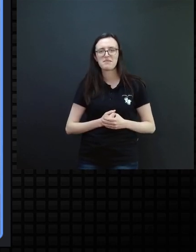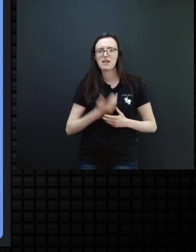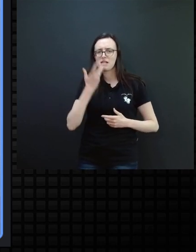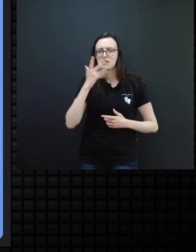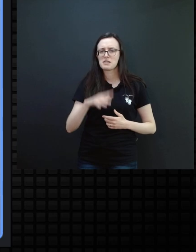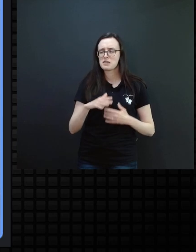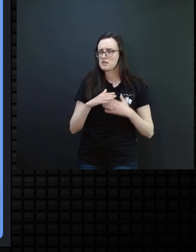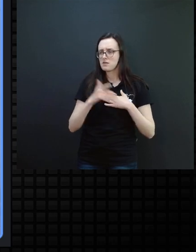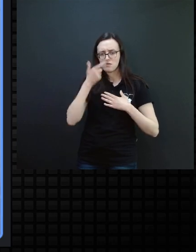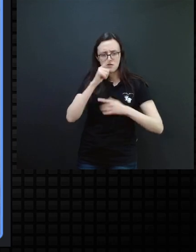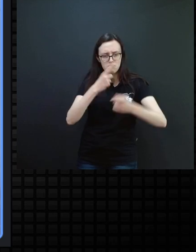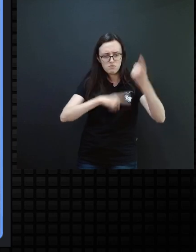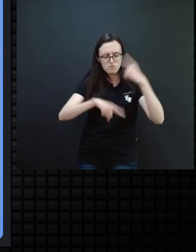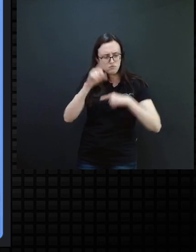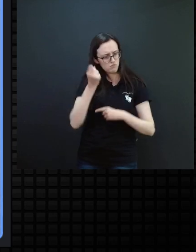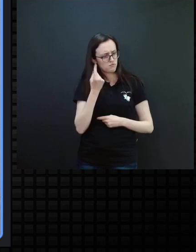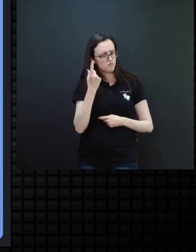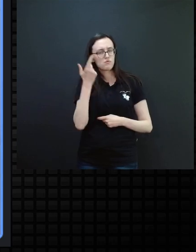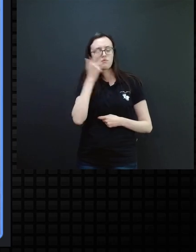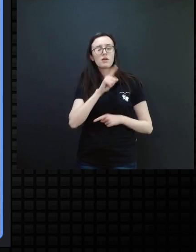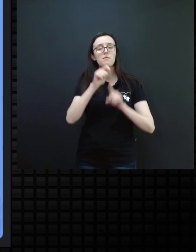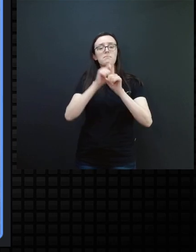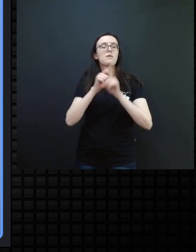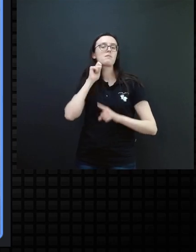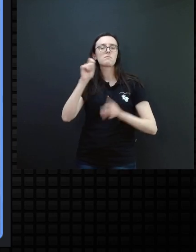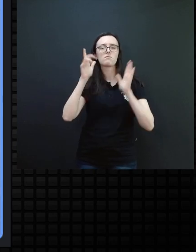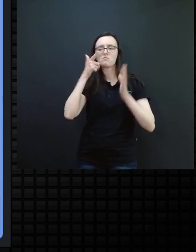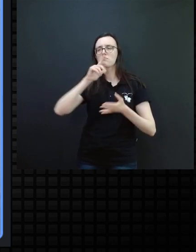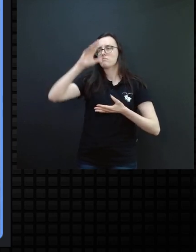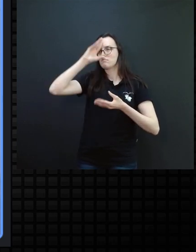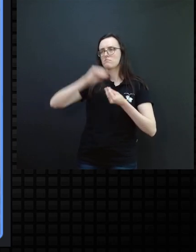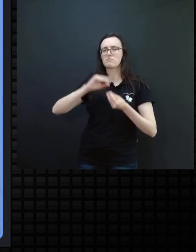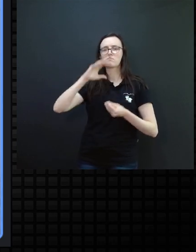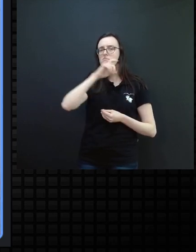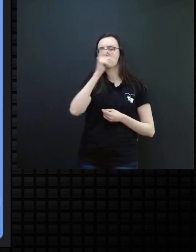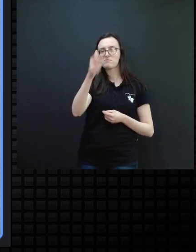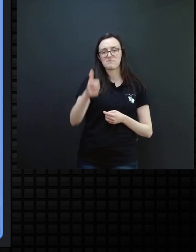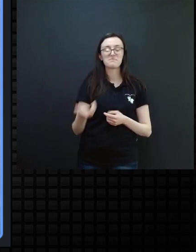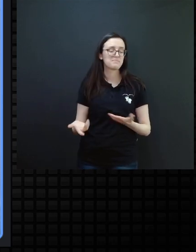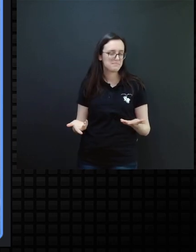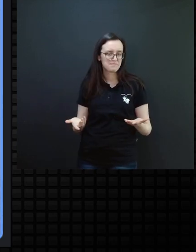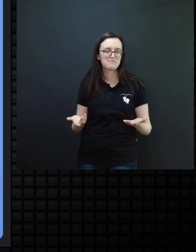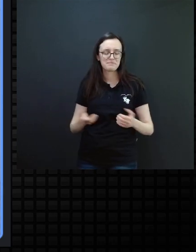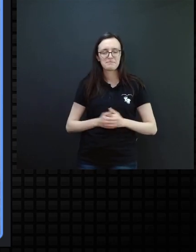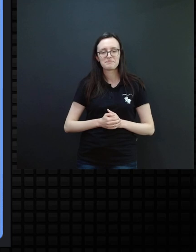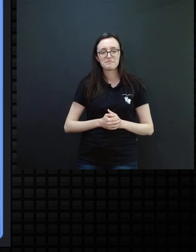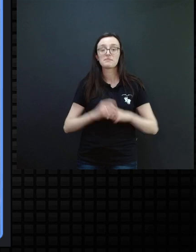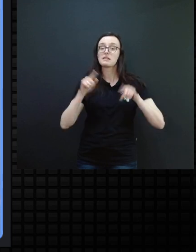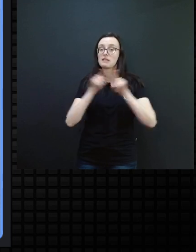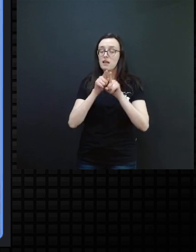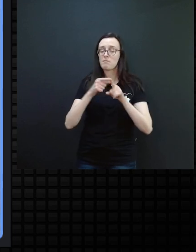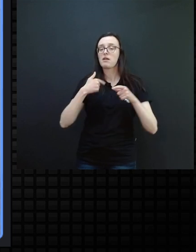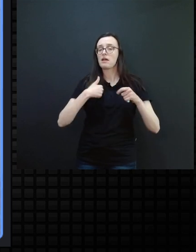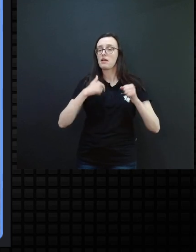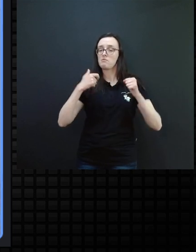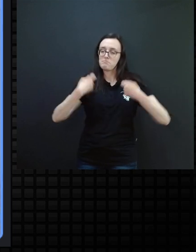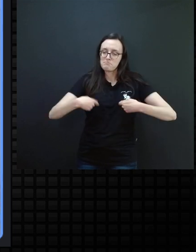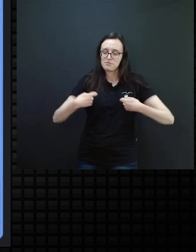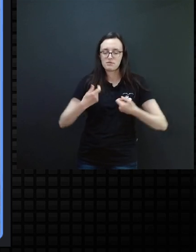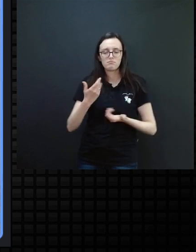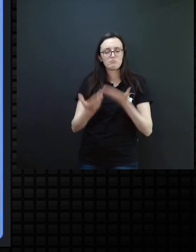meu Deus, é sério, chegar em abril ela já está compreendendo isso. Assim também, como eu tenho que trabalhar